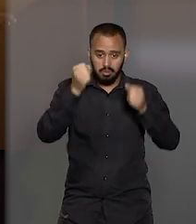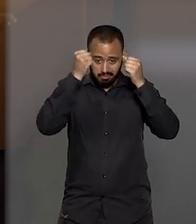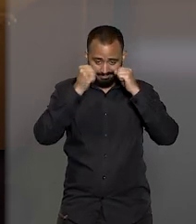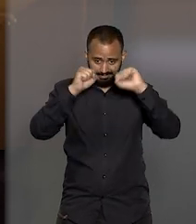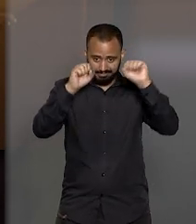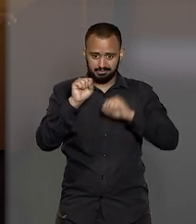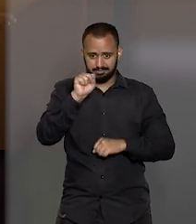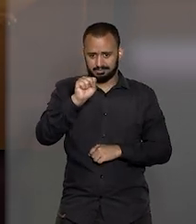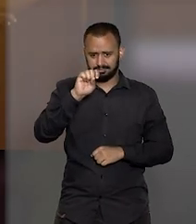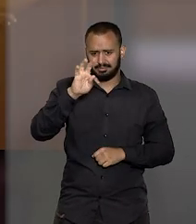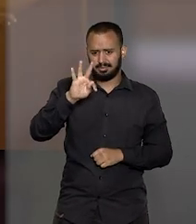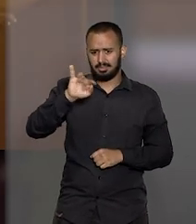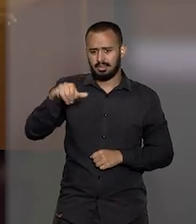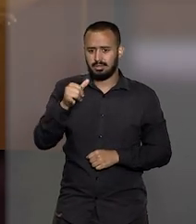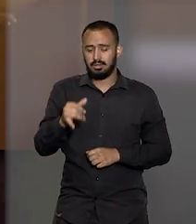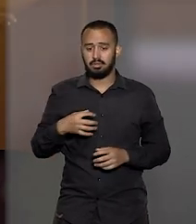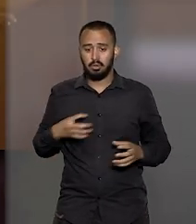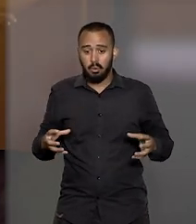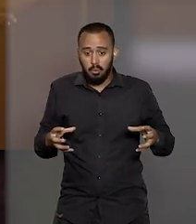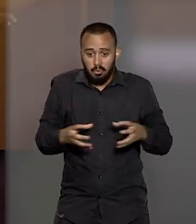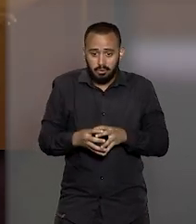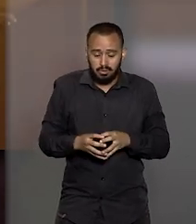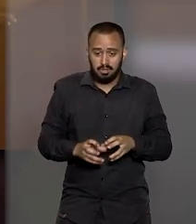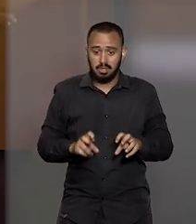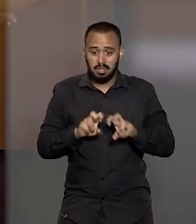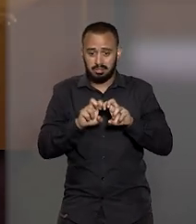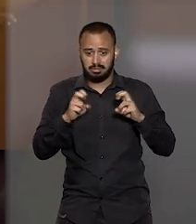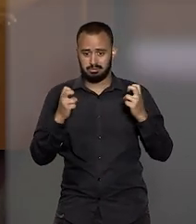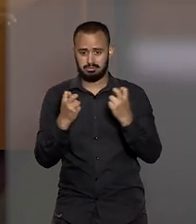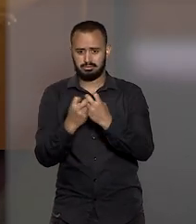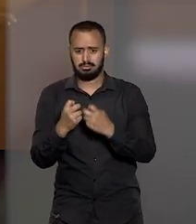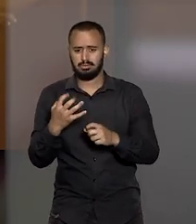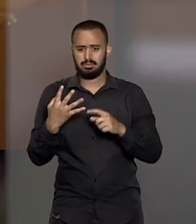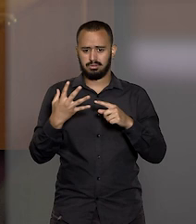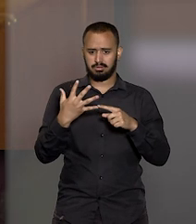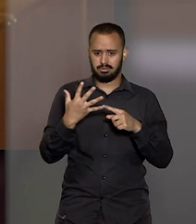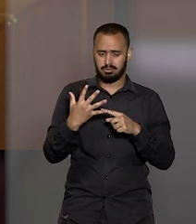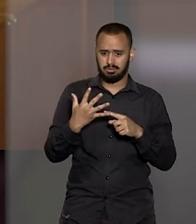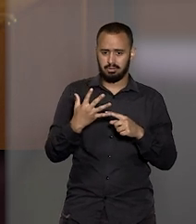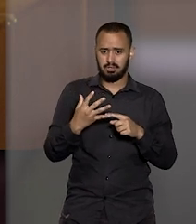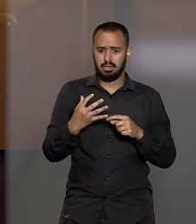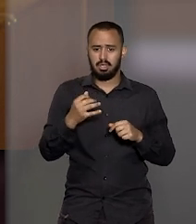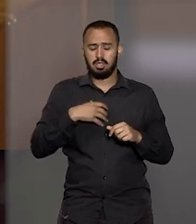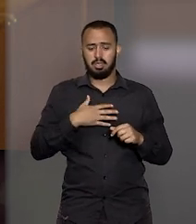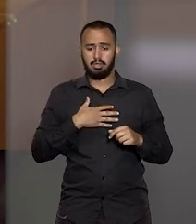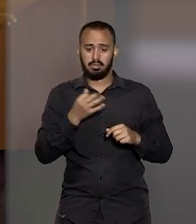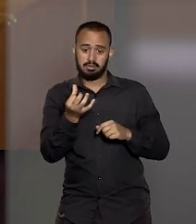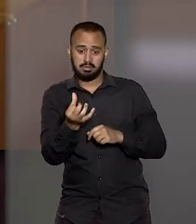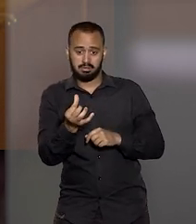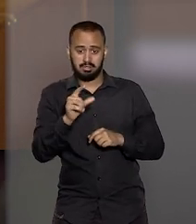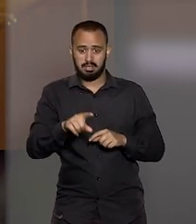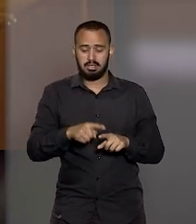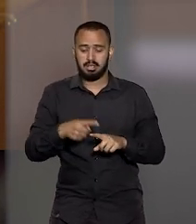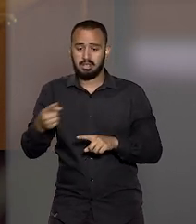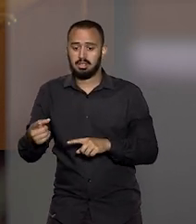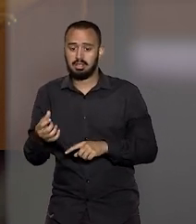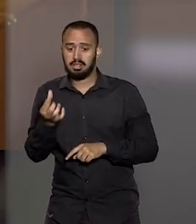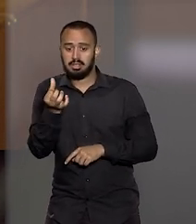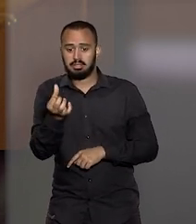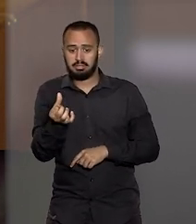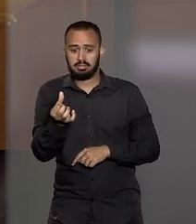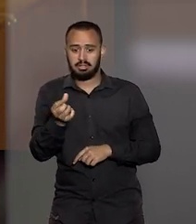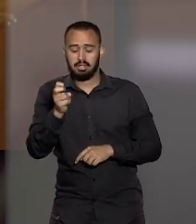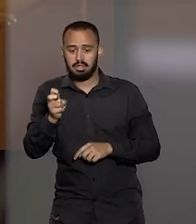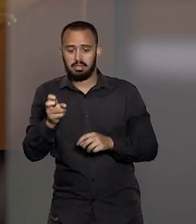2006. Eu integrava a sexta turma, ele a quinta turma e ambos integramos a terceira sessão.